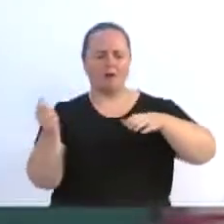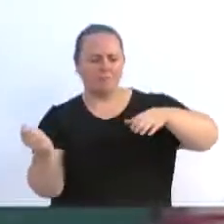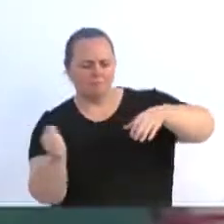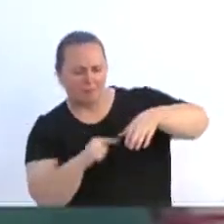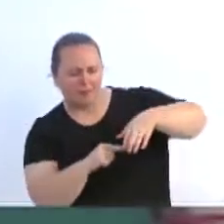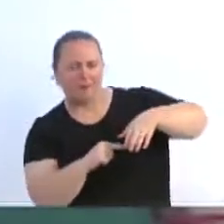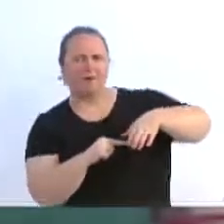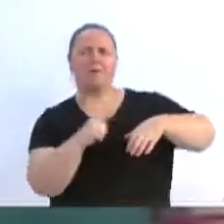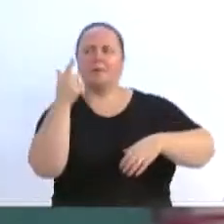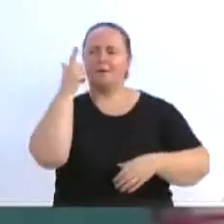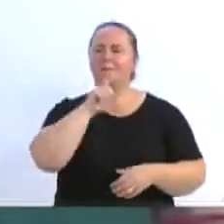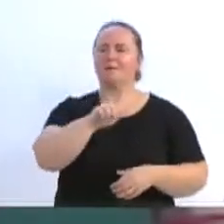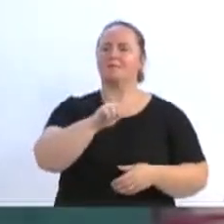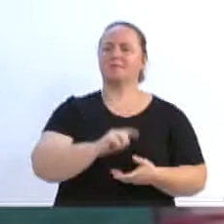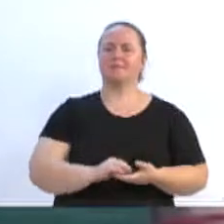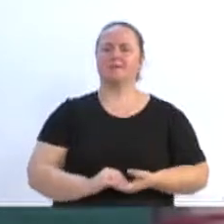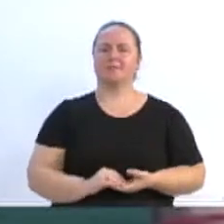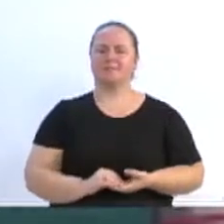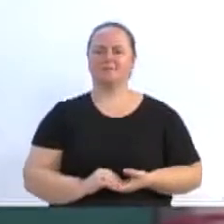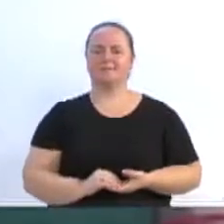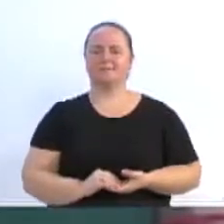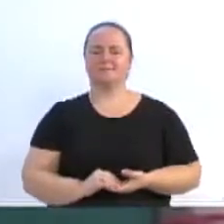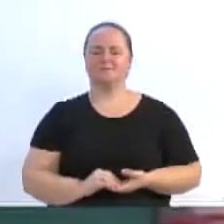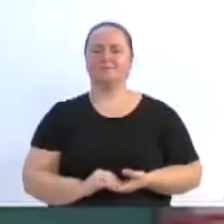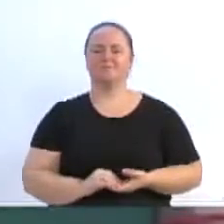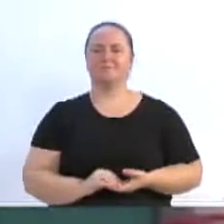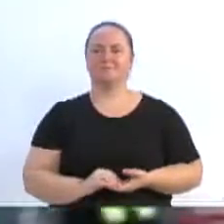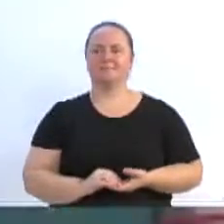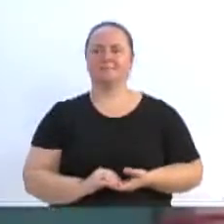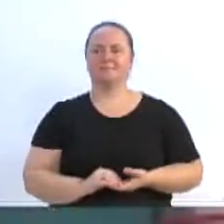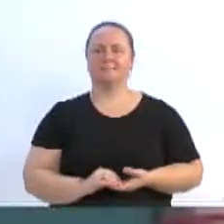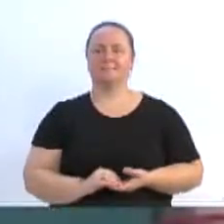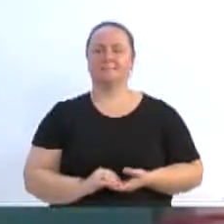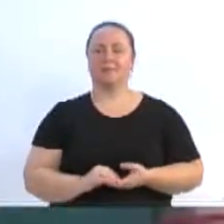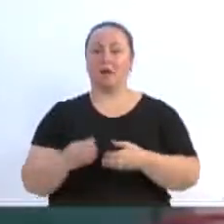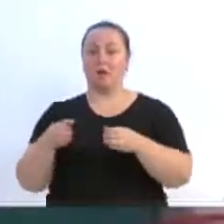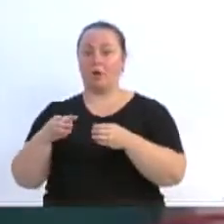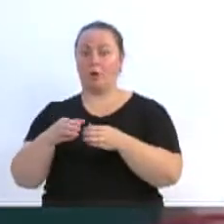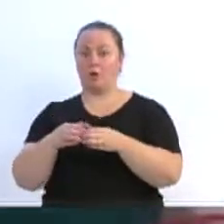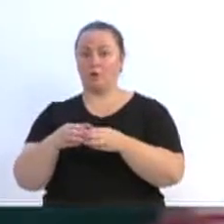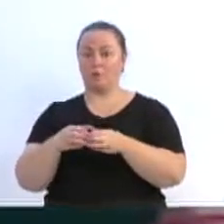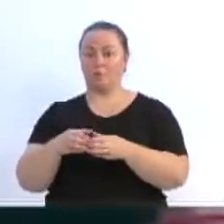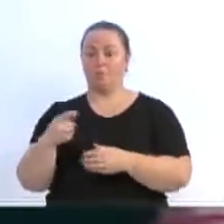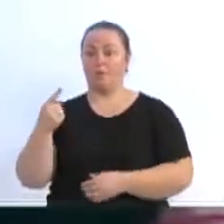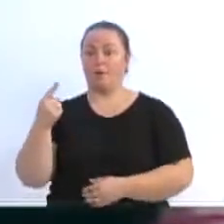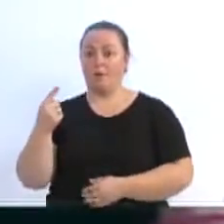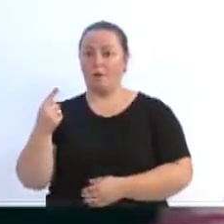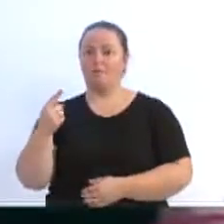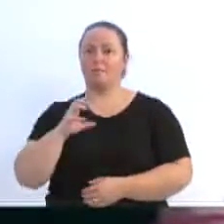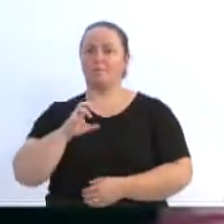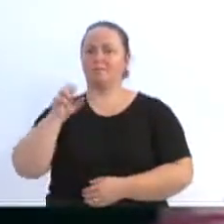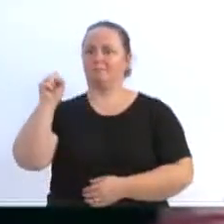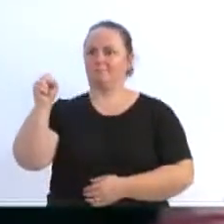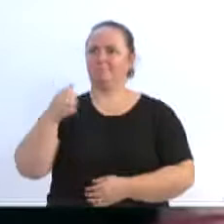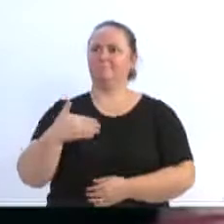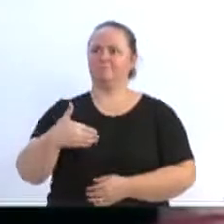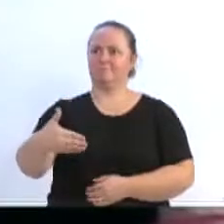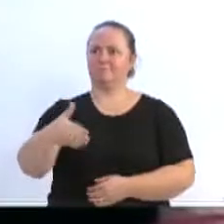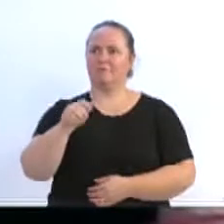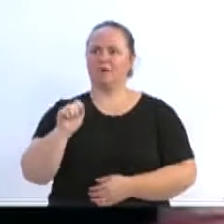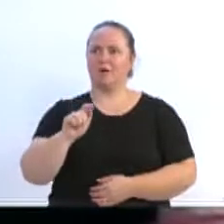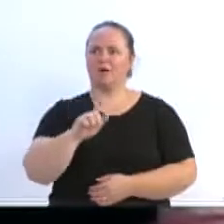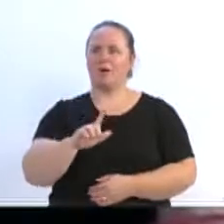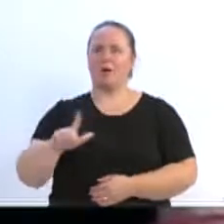Bola na rede! Um para a Spaca. Golaço do Heitor, do menino.